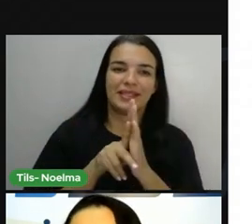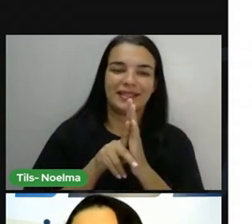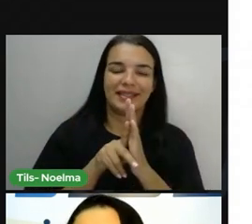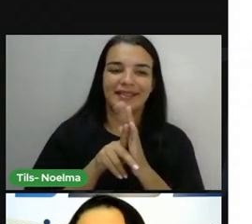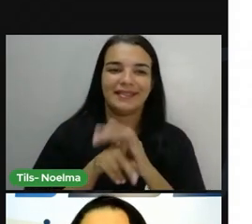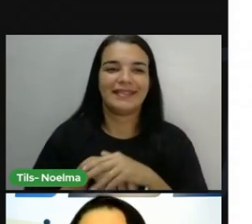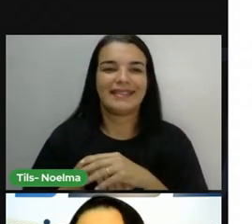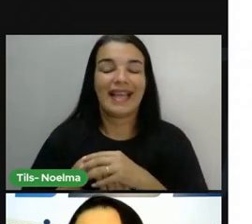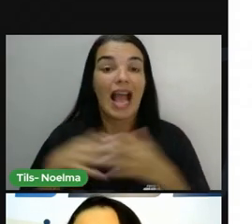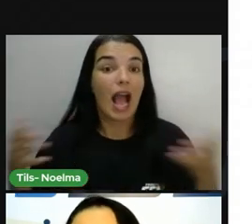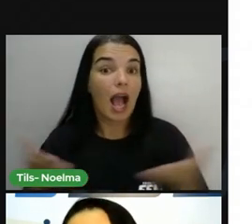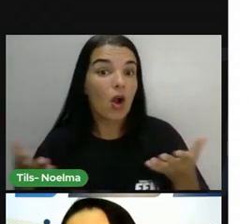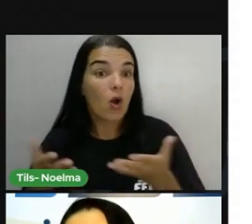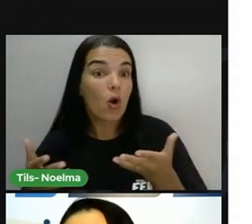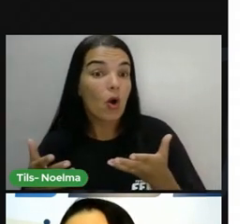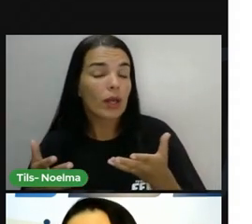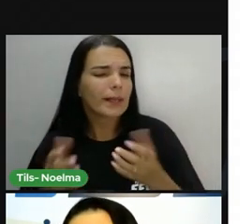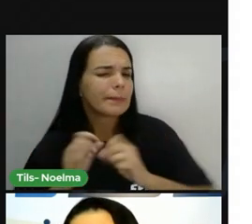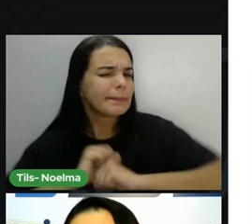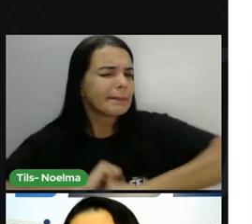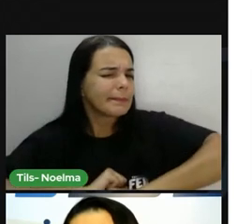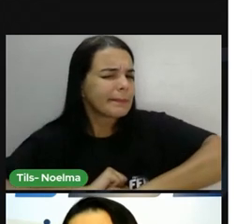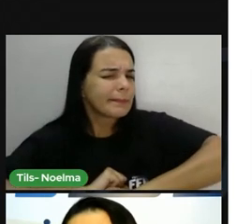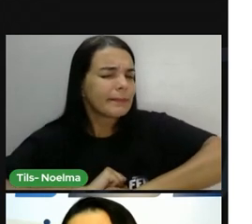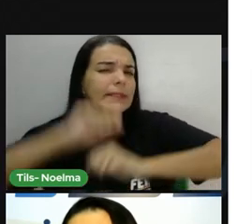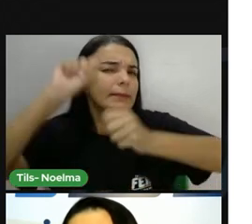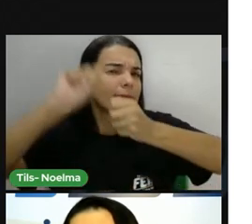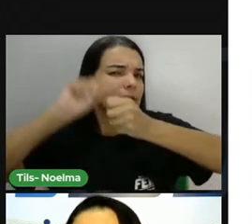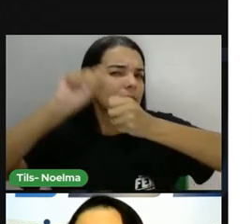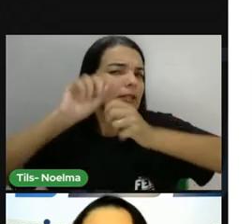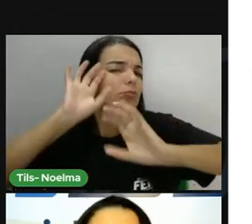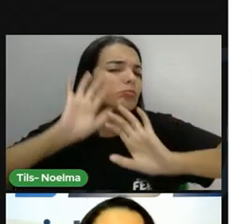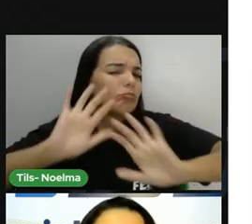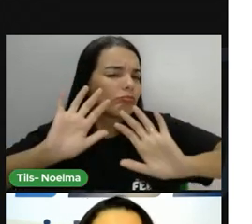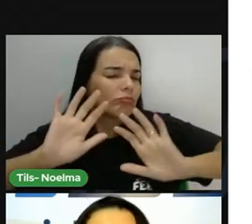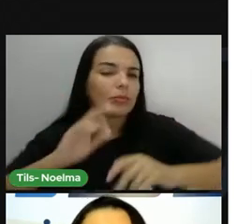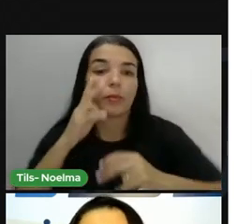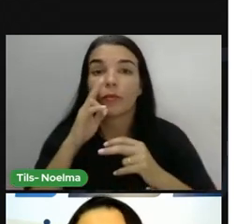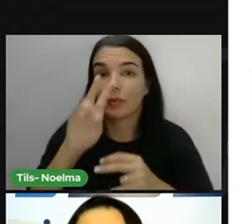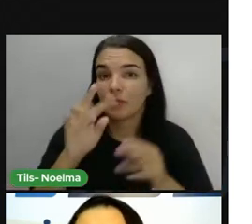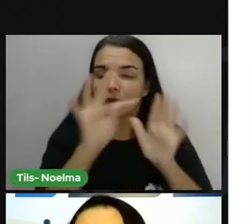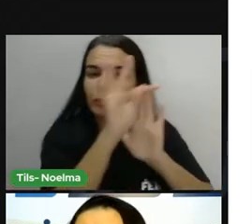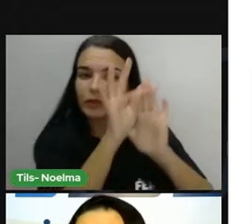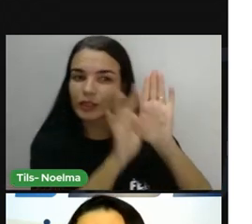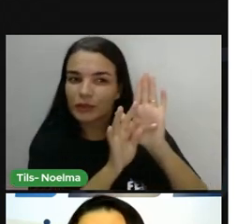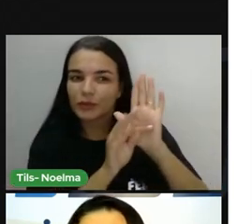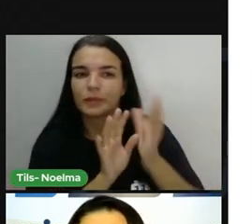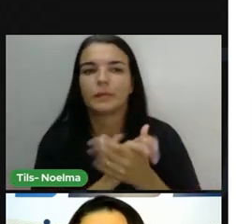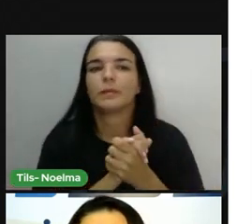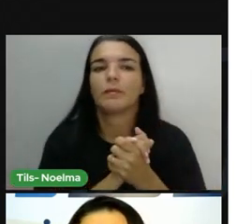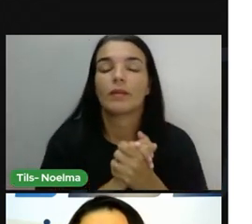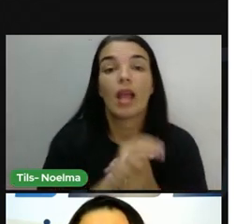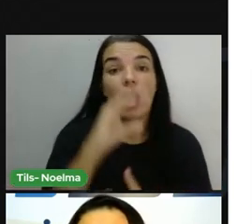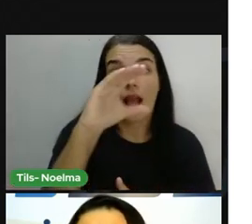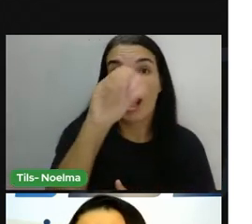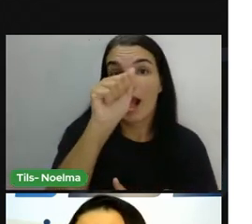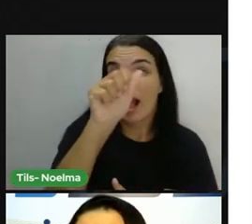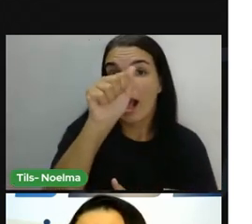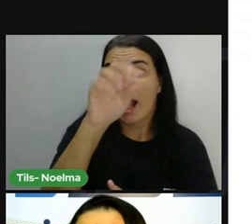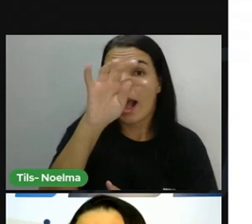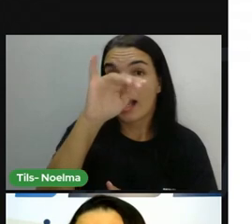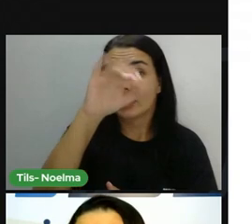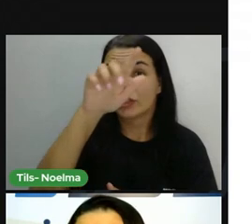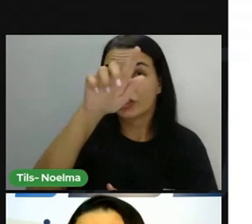problematizar a caatinga. Como? Observe o texto. A caatinga. A